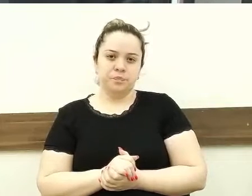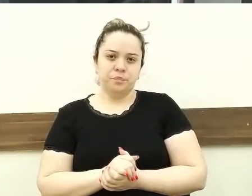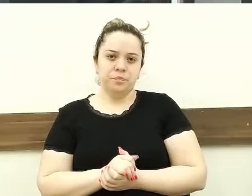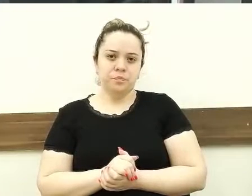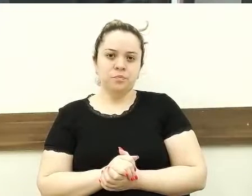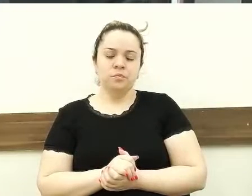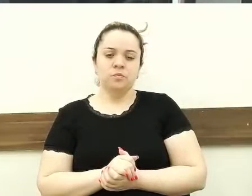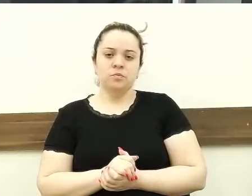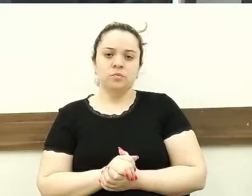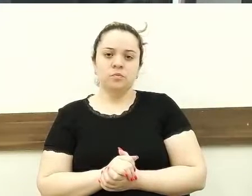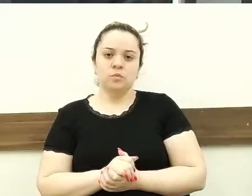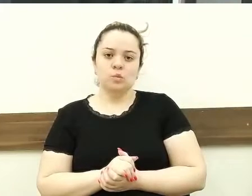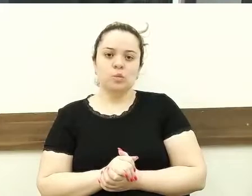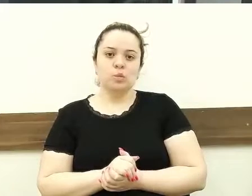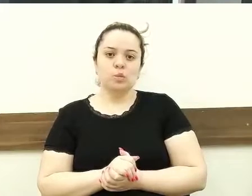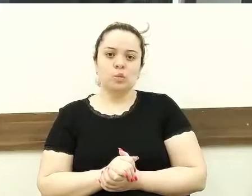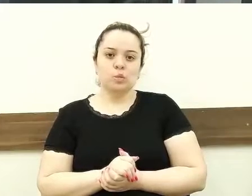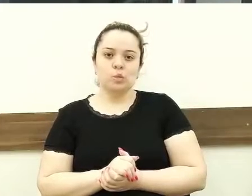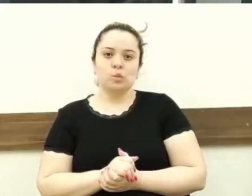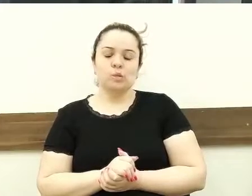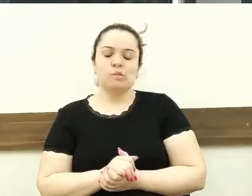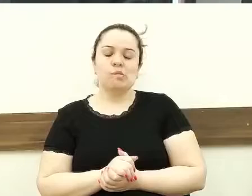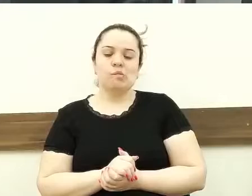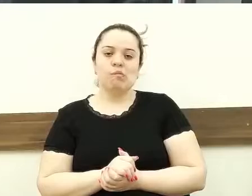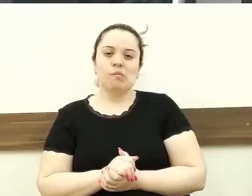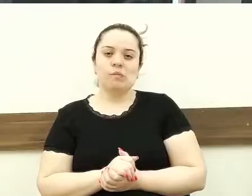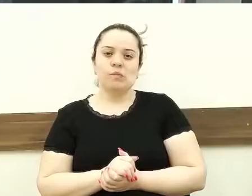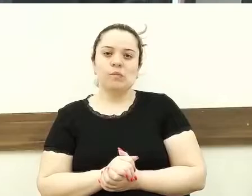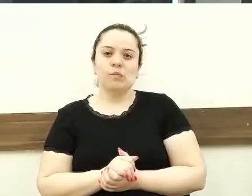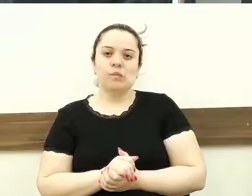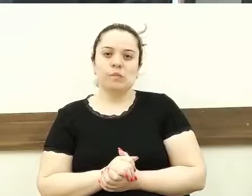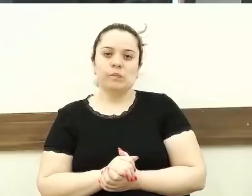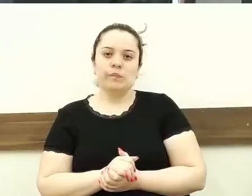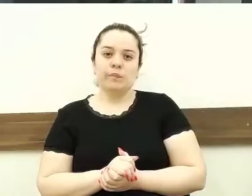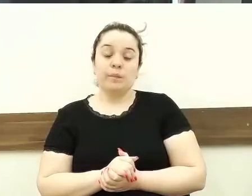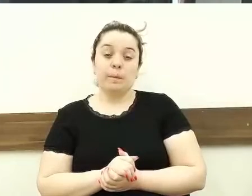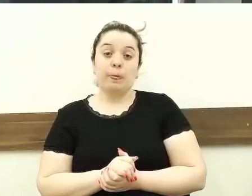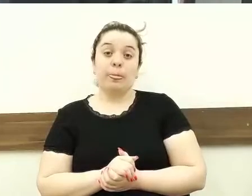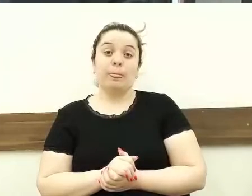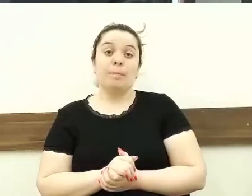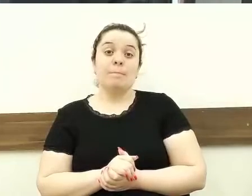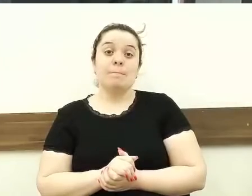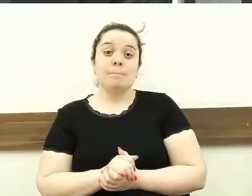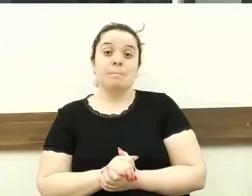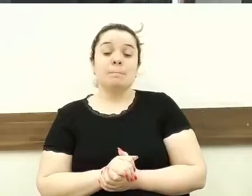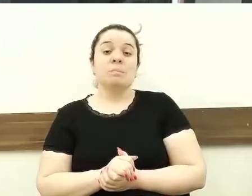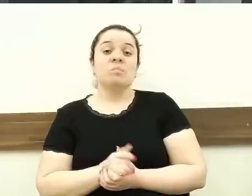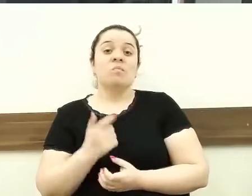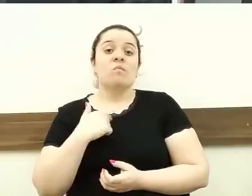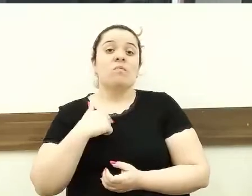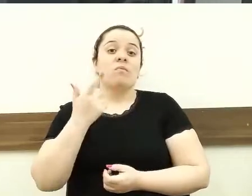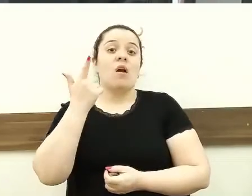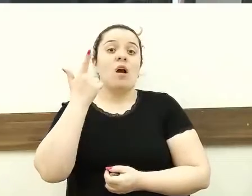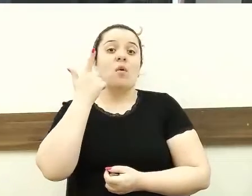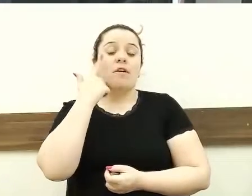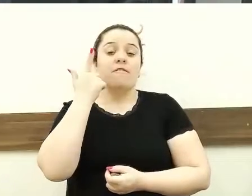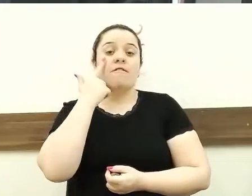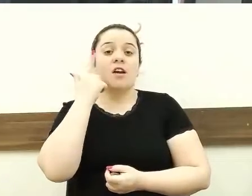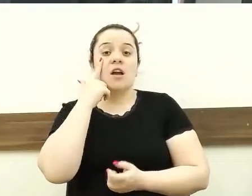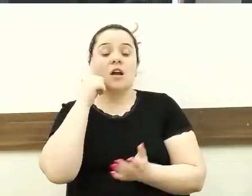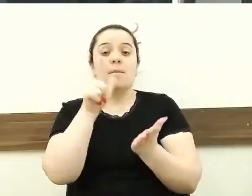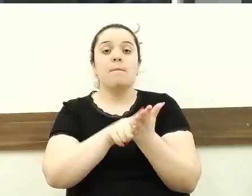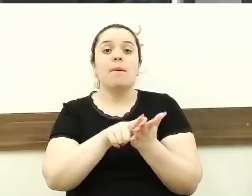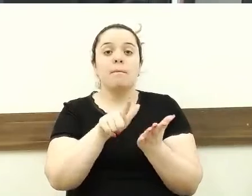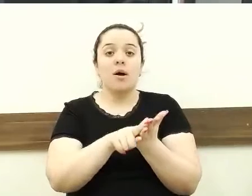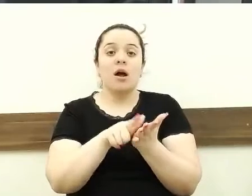concursados, a folha de pagamento, para ver se foi encaminhada até a hora a mais do que estão fazendo. Tem